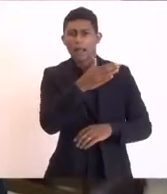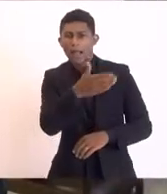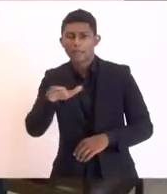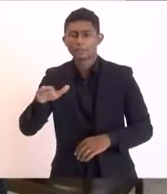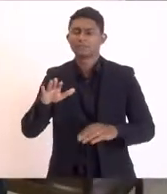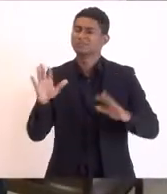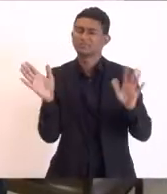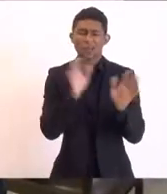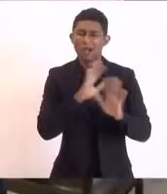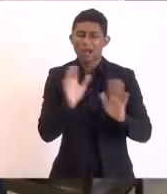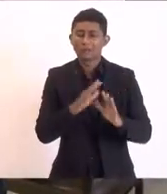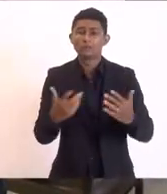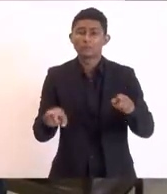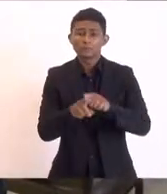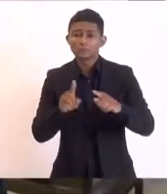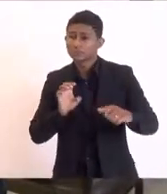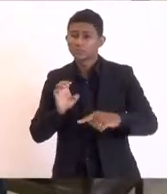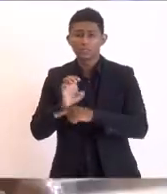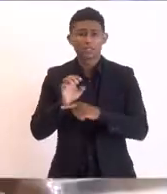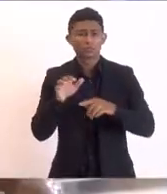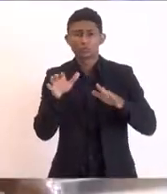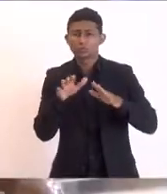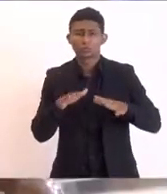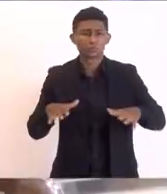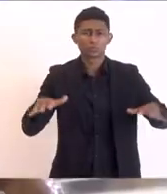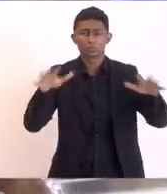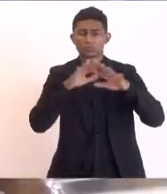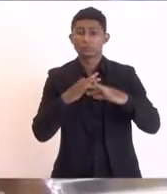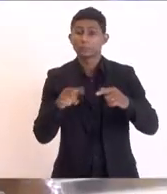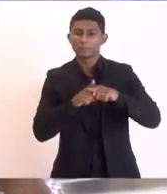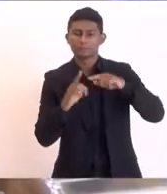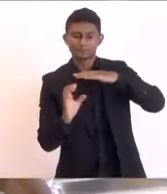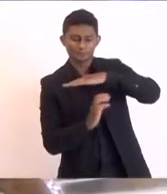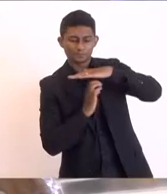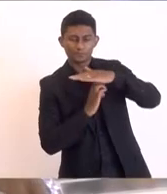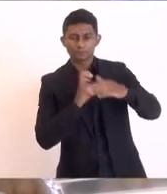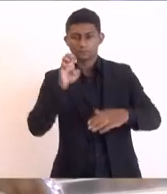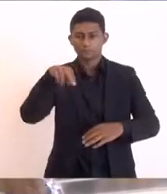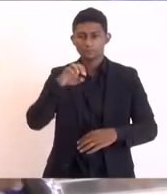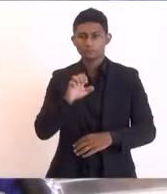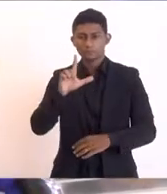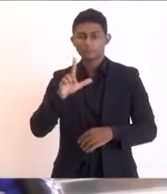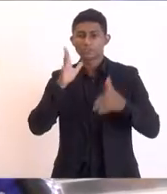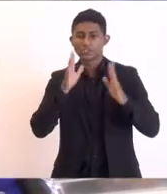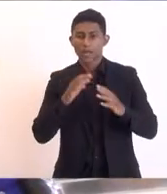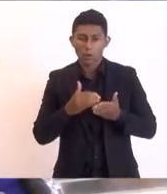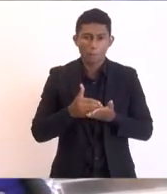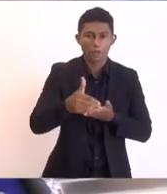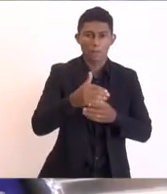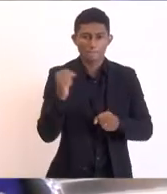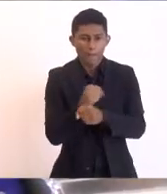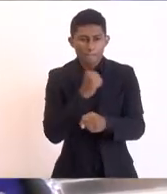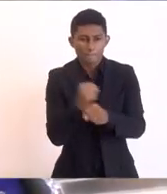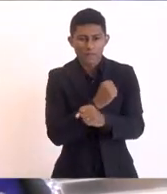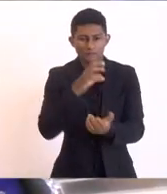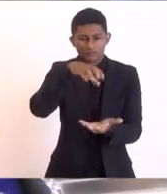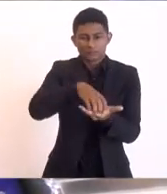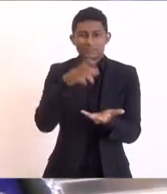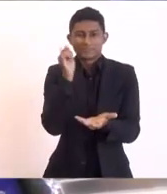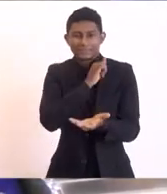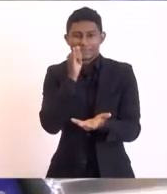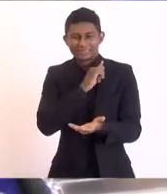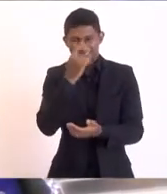para o Estado. A Enel já começou também ali, André, a construção da subestação que é o grande